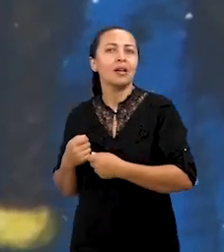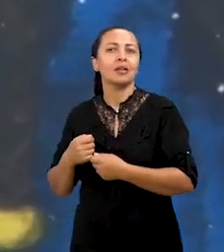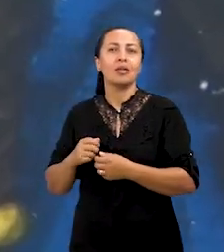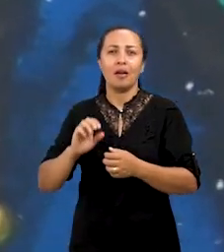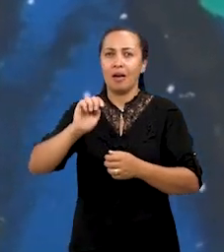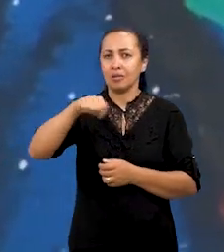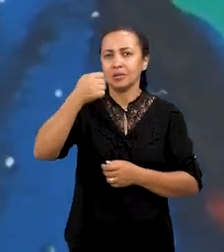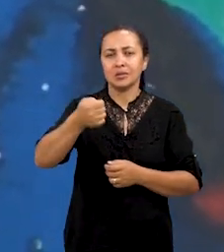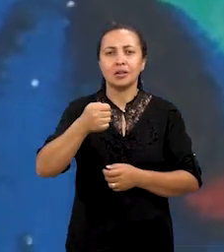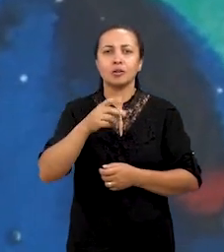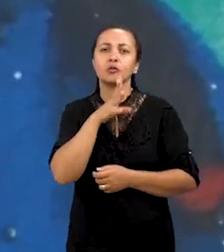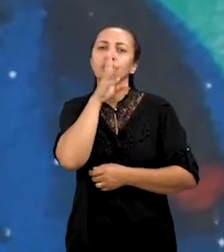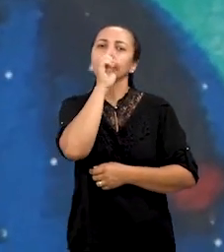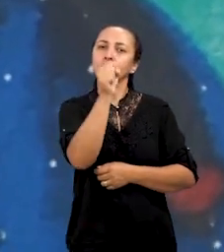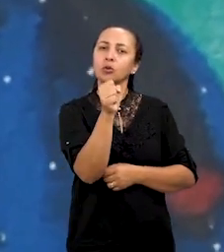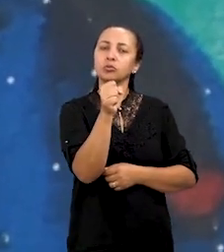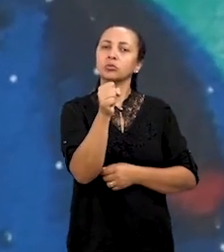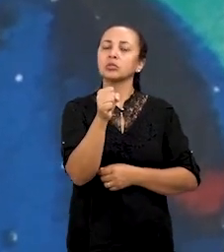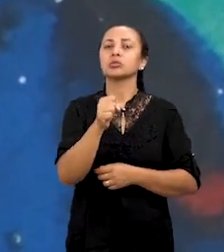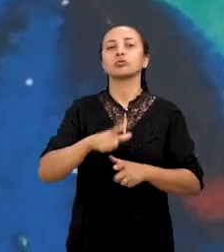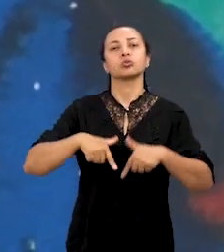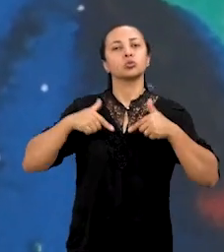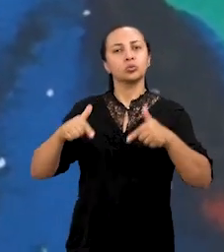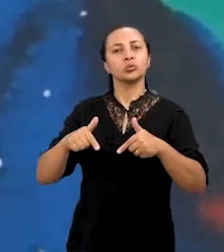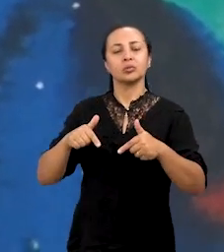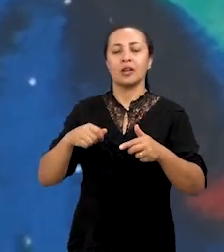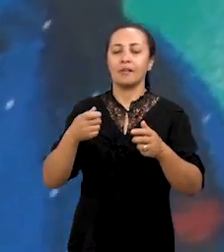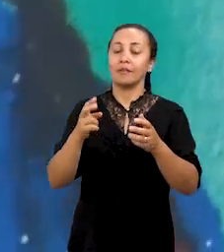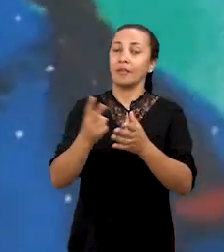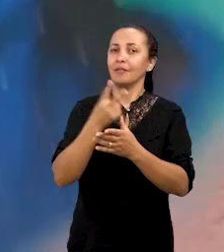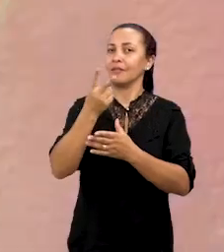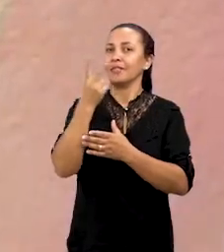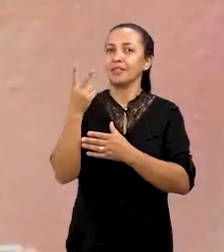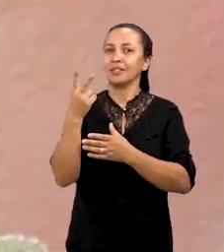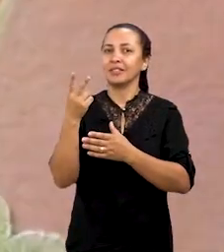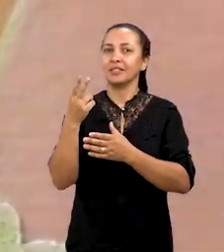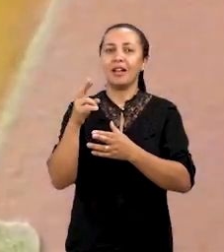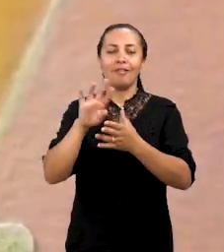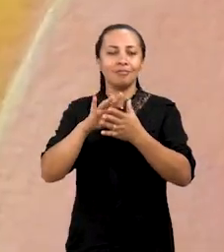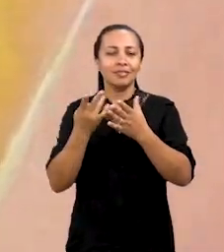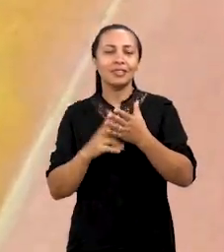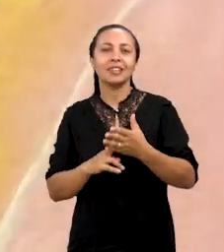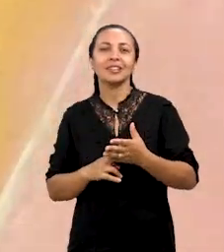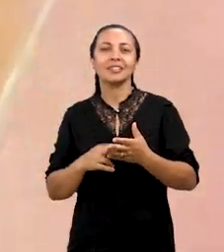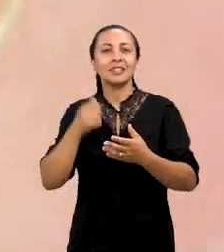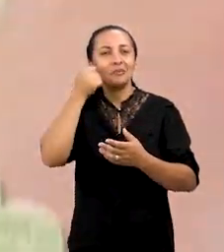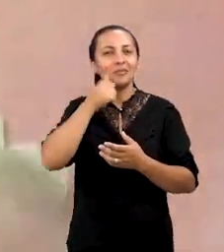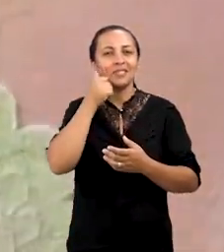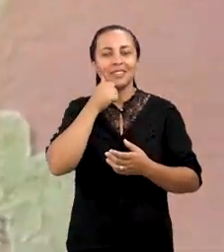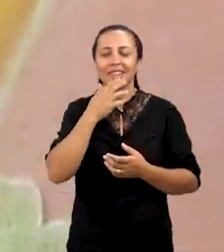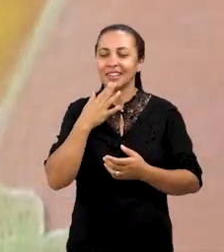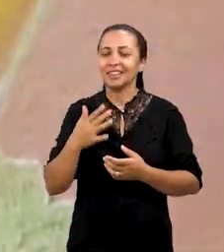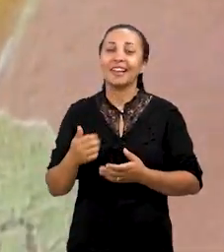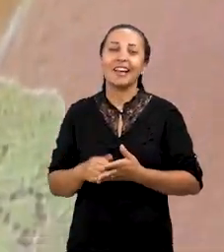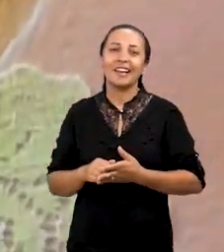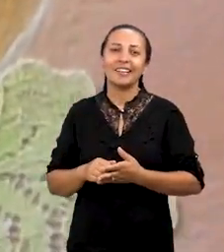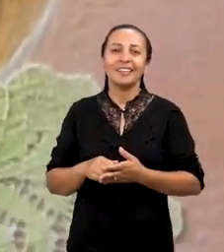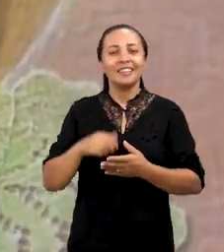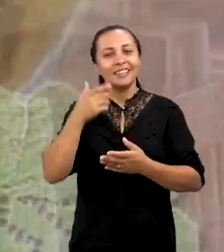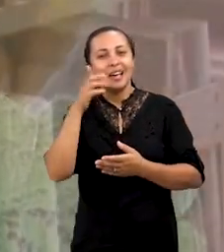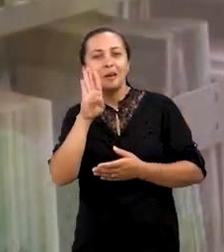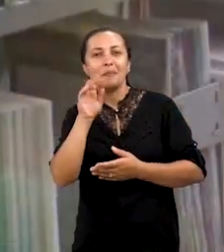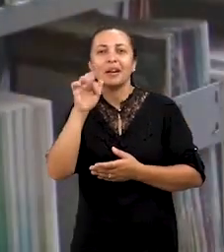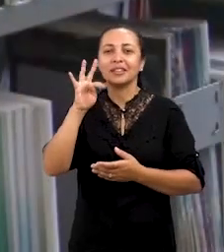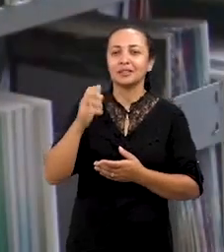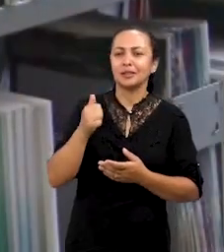resistência e vem valorizando ali aquele traço daquela menina e Betina é uma menina de um lar estruturado,